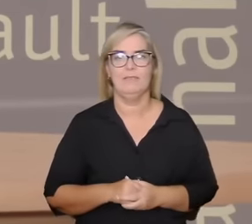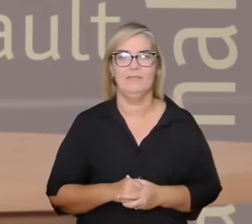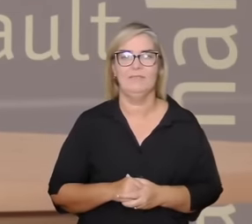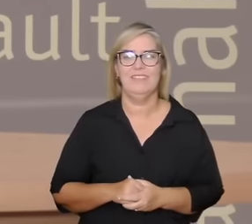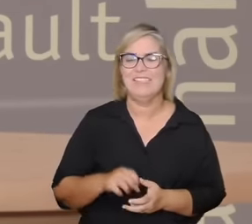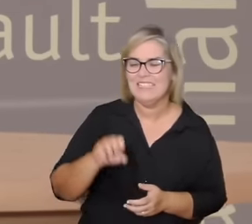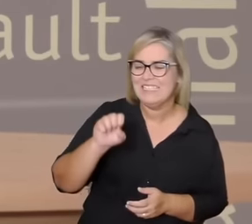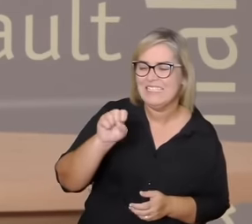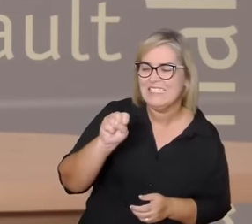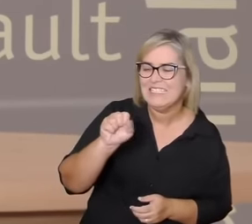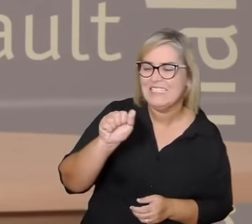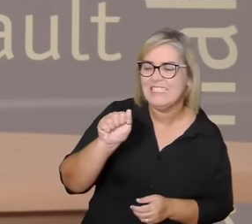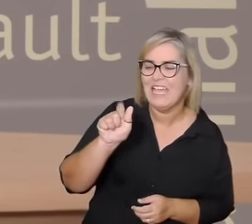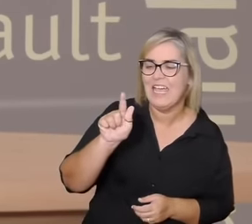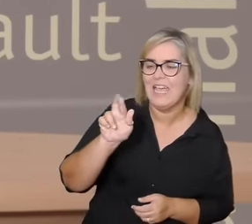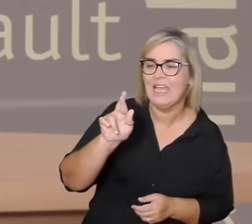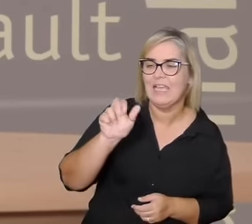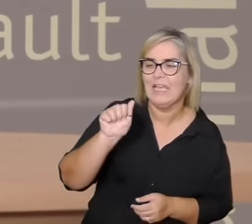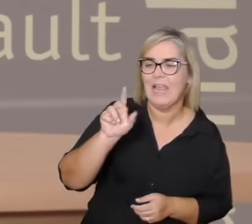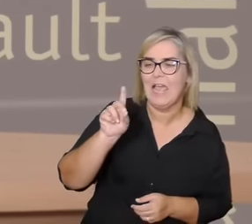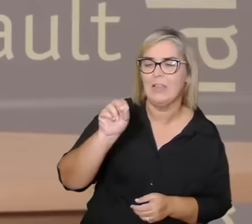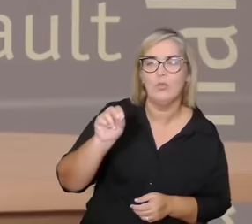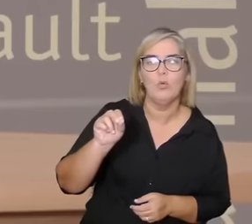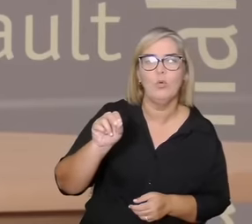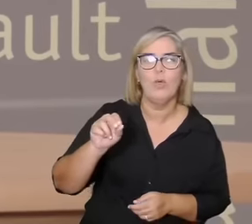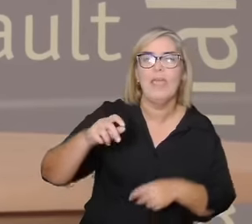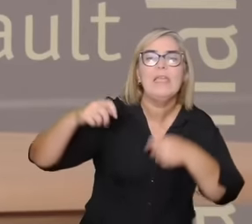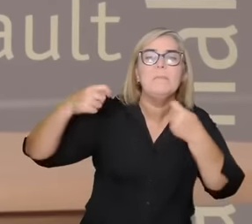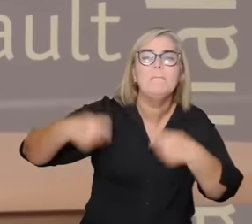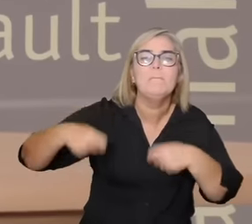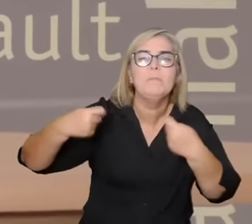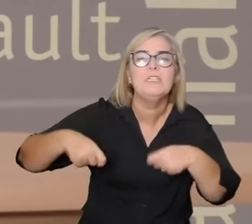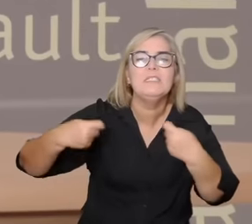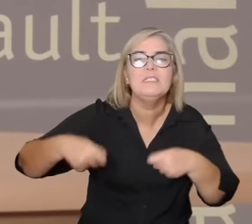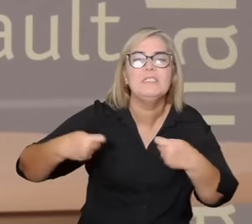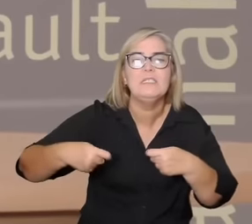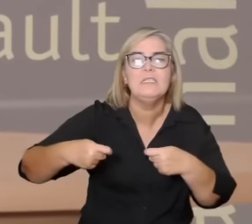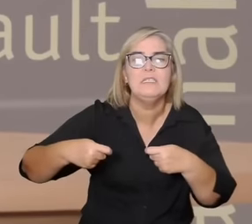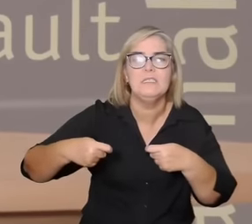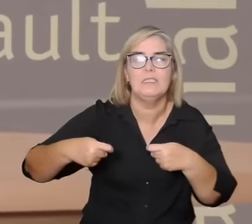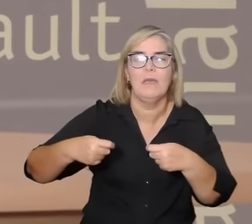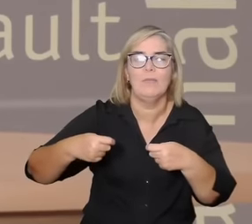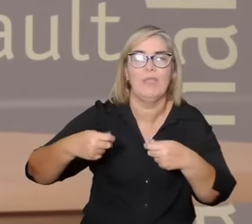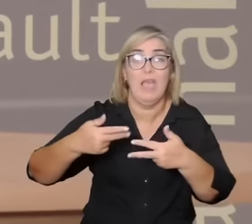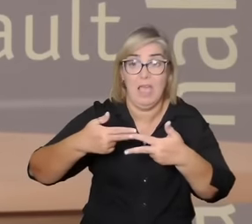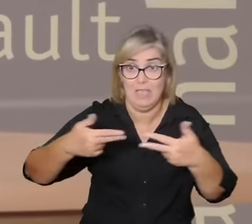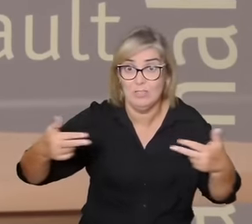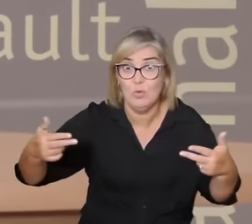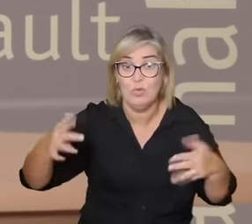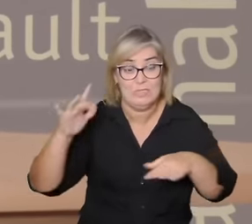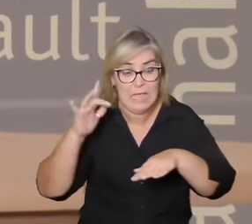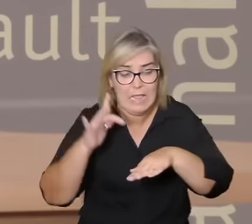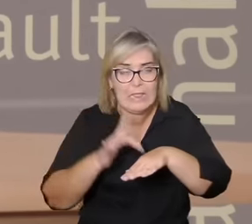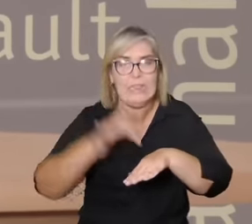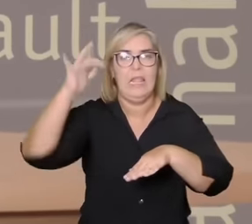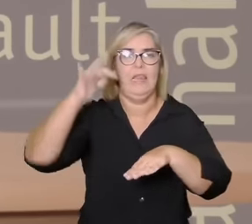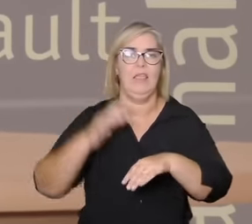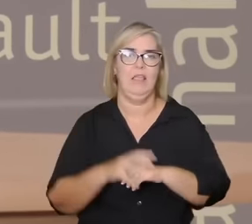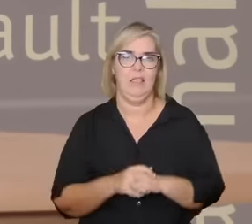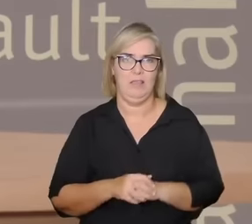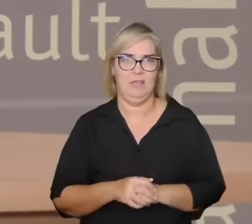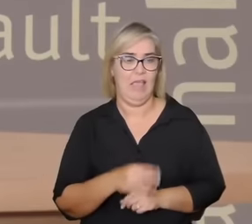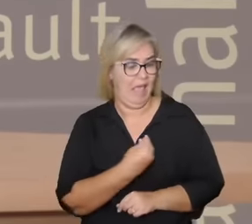cuidado porque as pessoas as coisas são frágeis como a vida tem uma